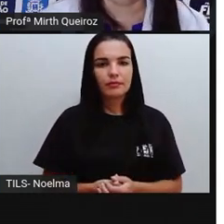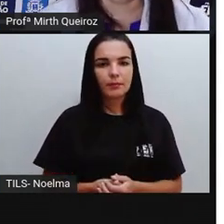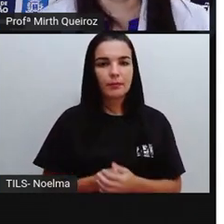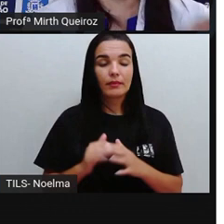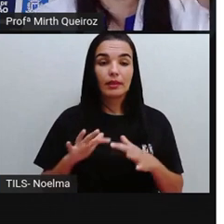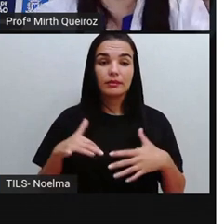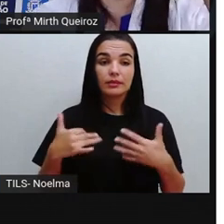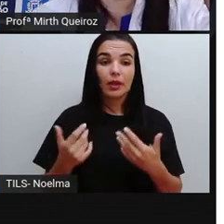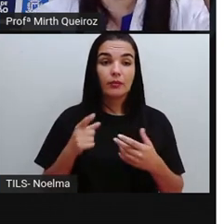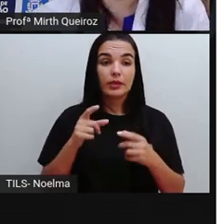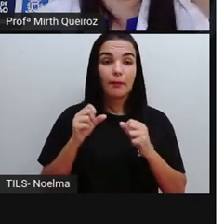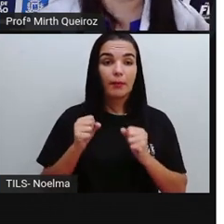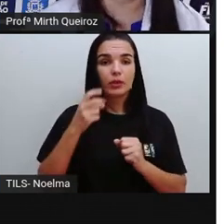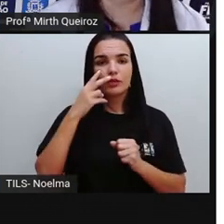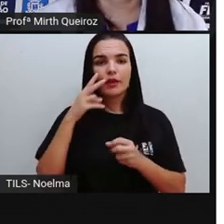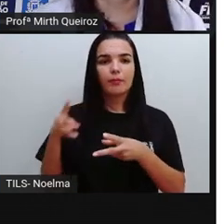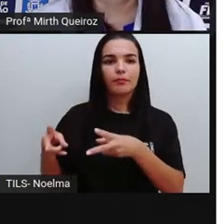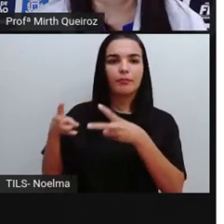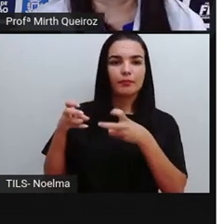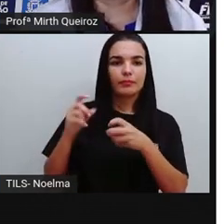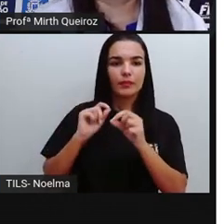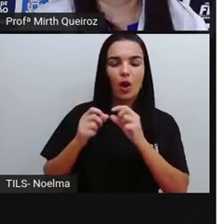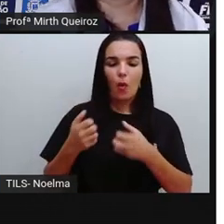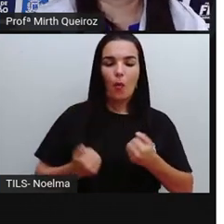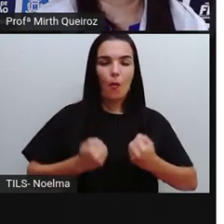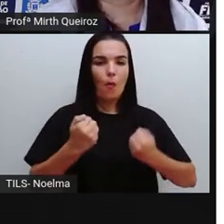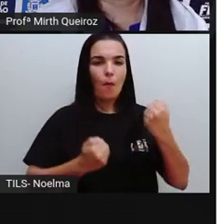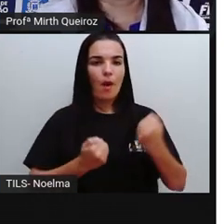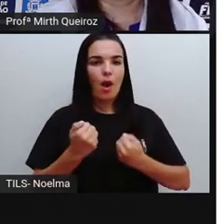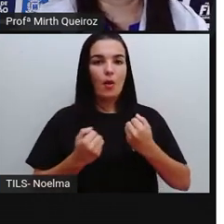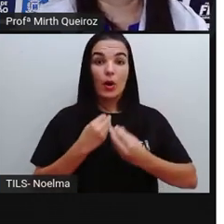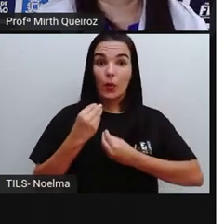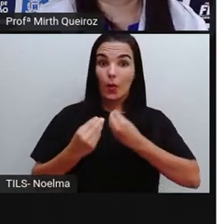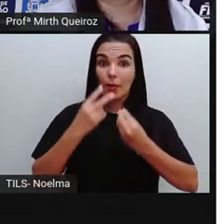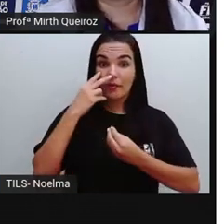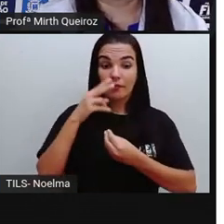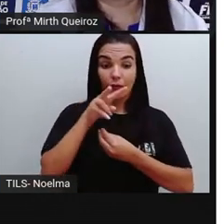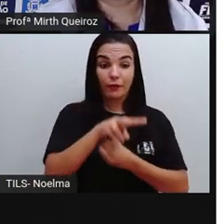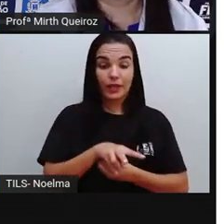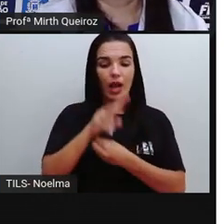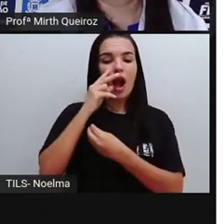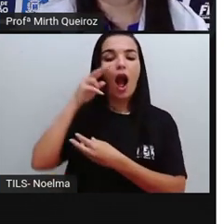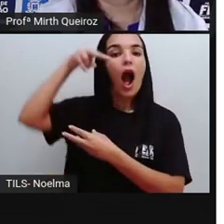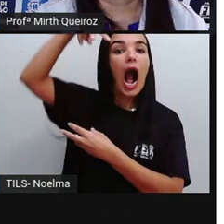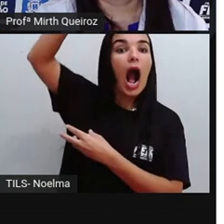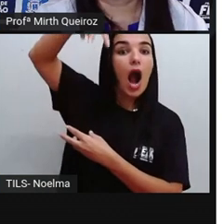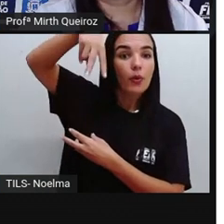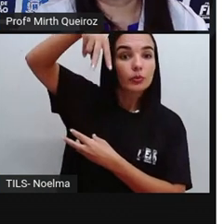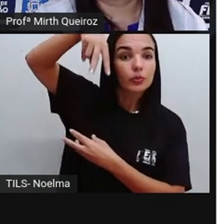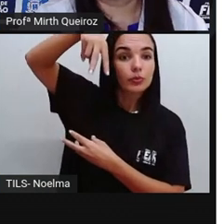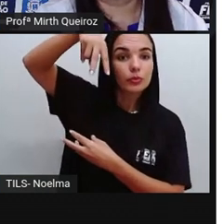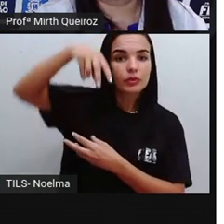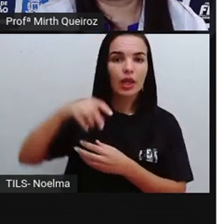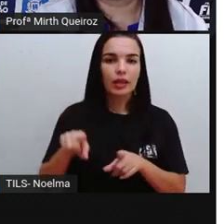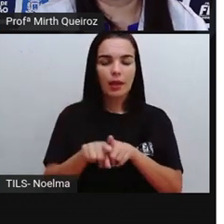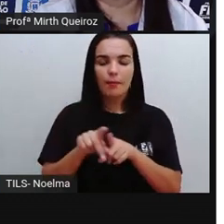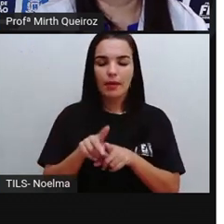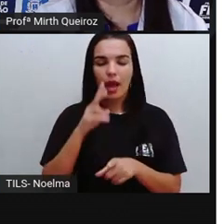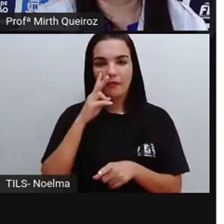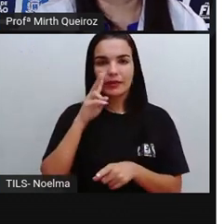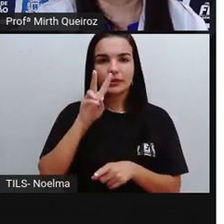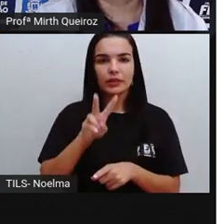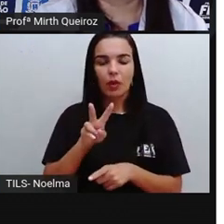Aí aqui a gente tem o carro, como ele é visto em visão oblíqua, na visão vertical,